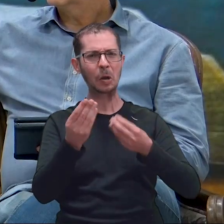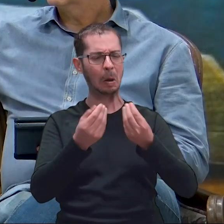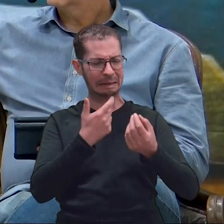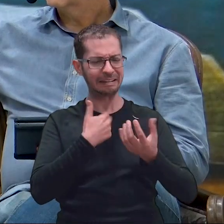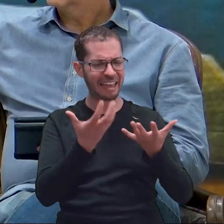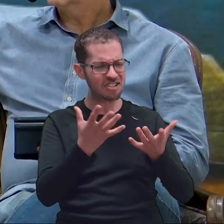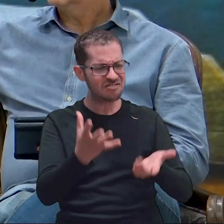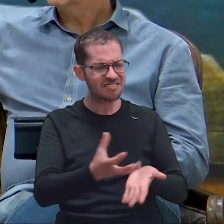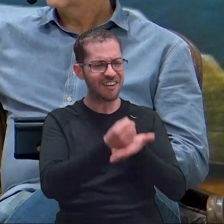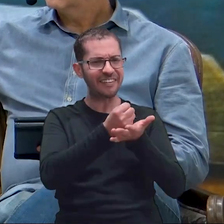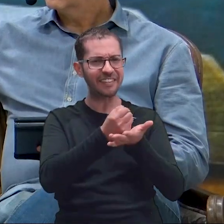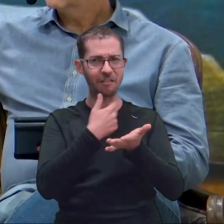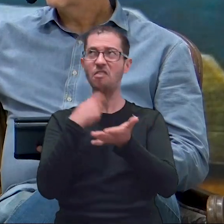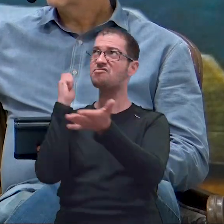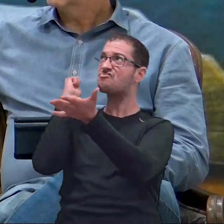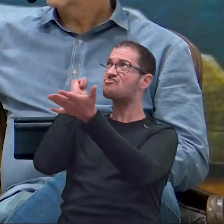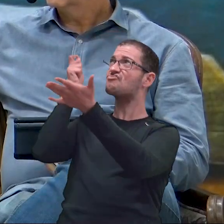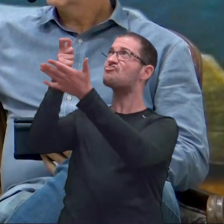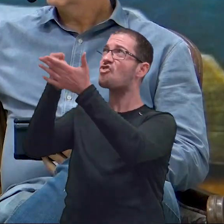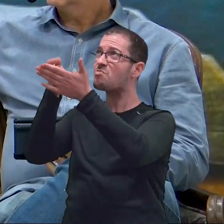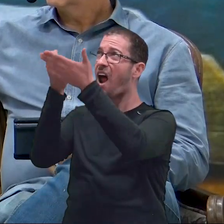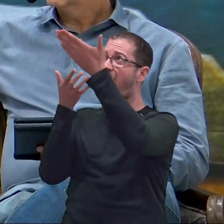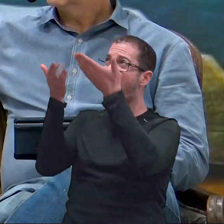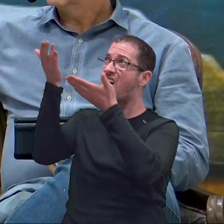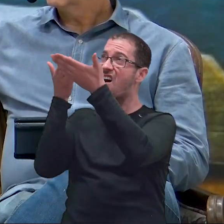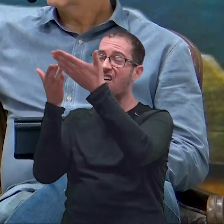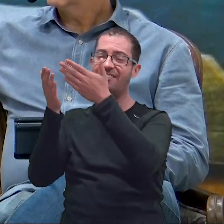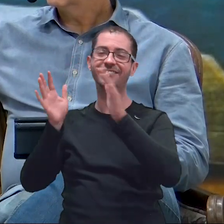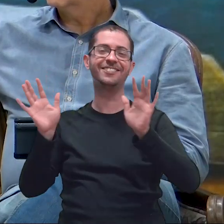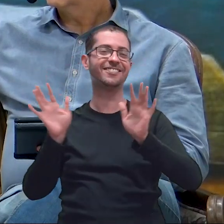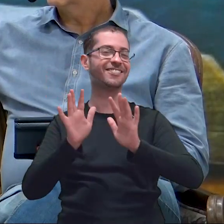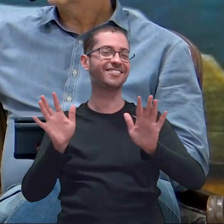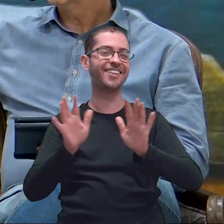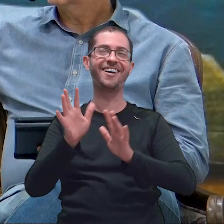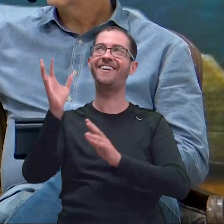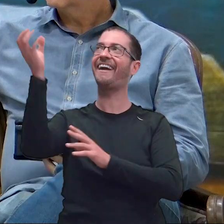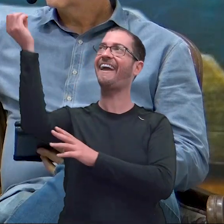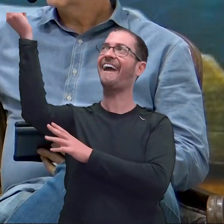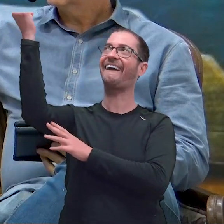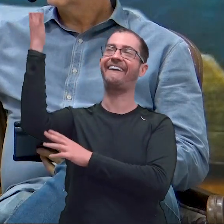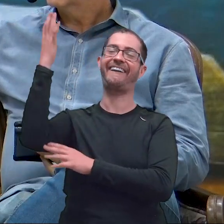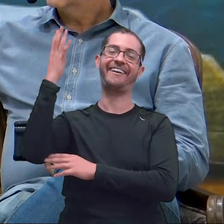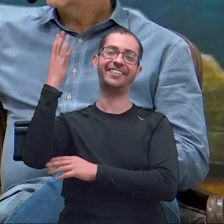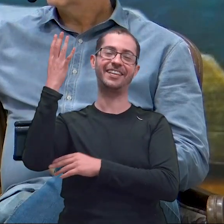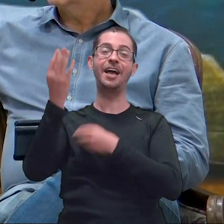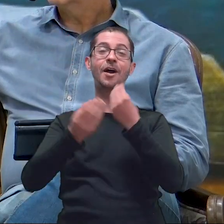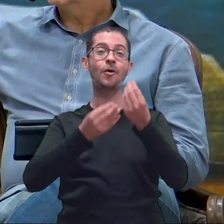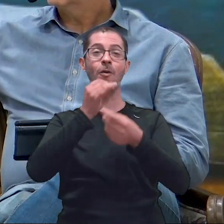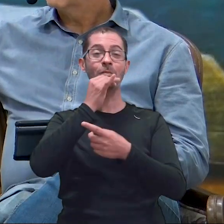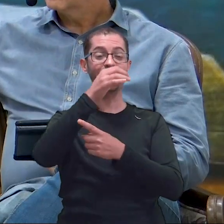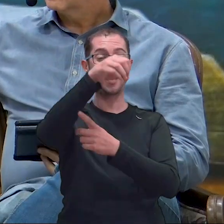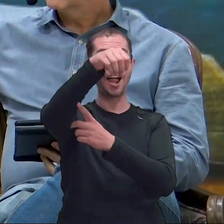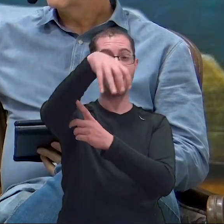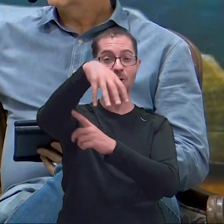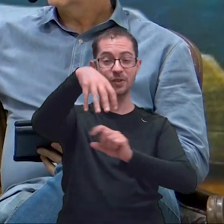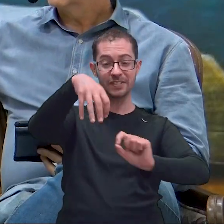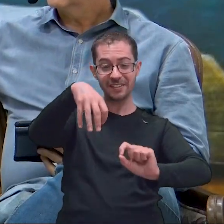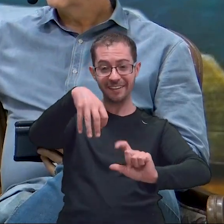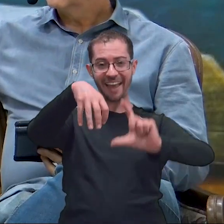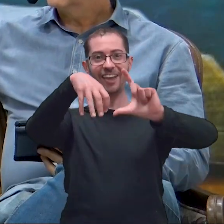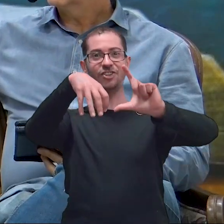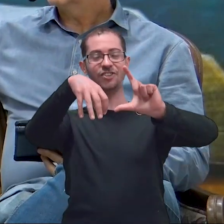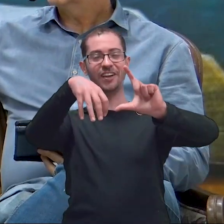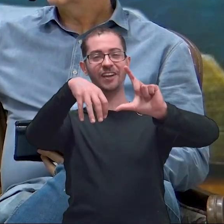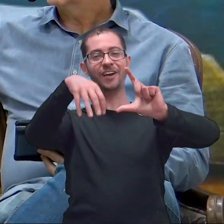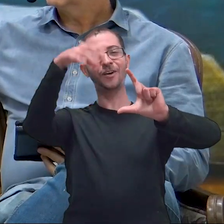salvação é pela graça. Então, como é que nós vamos abastecer a nossa vida, essa lâmpada, essa lamparina que somos nós aqui, com o